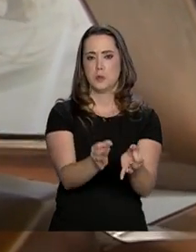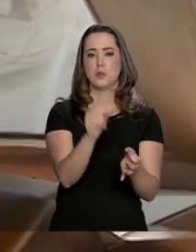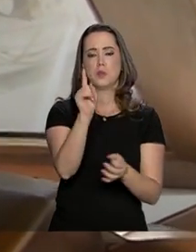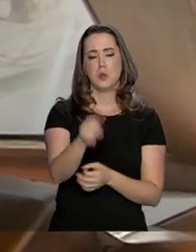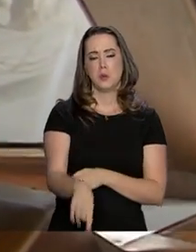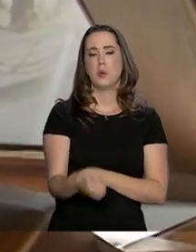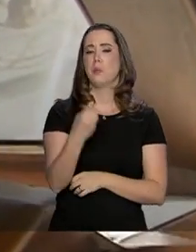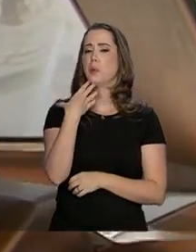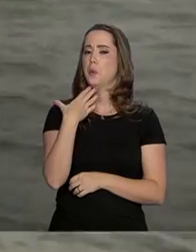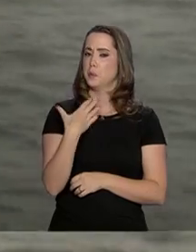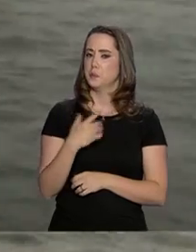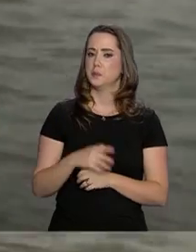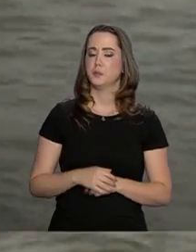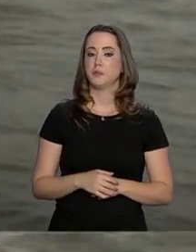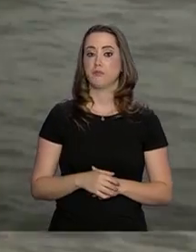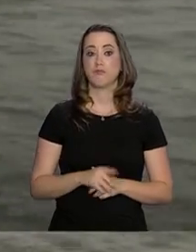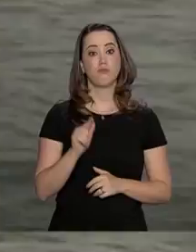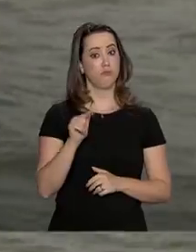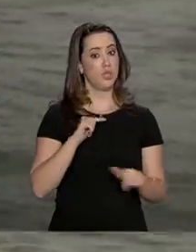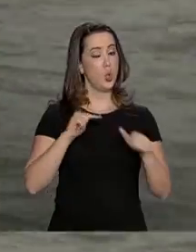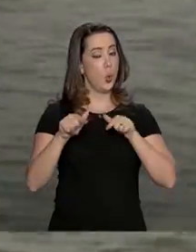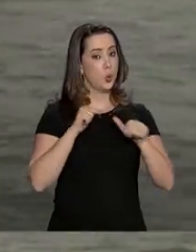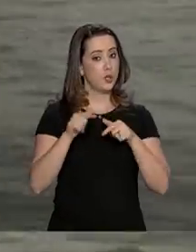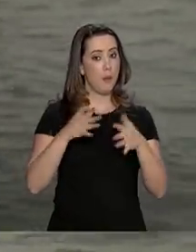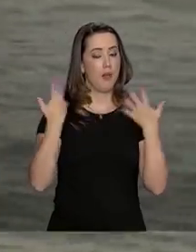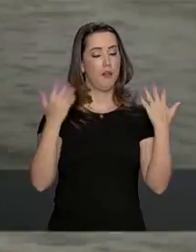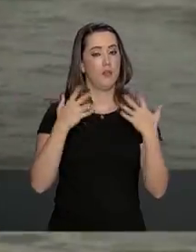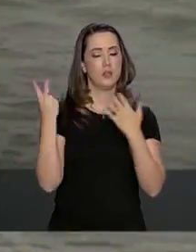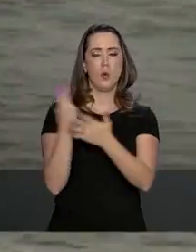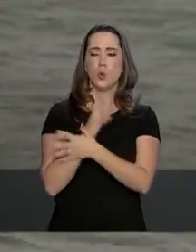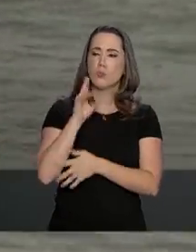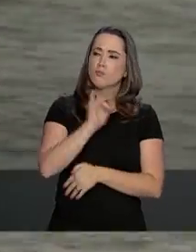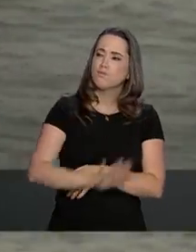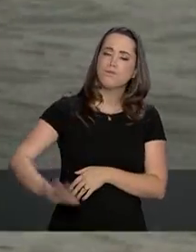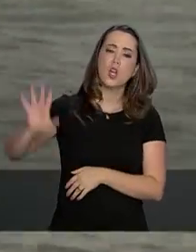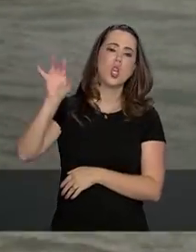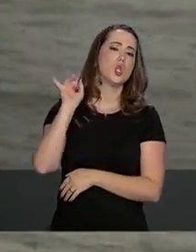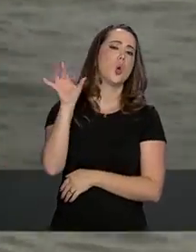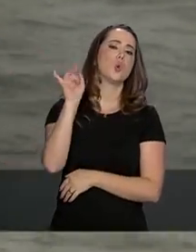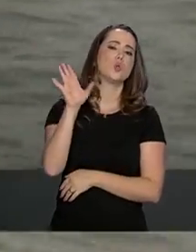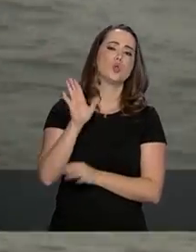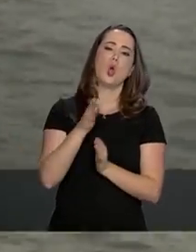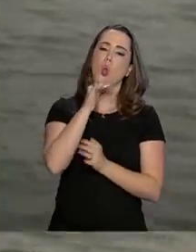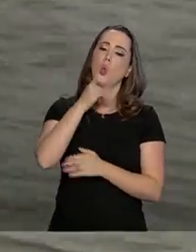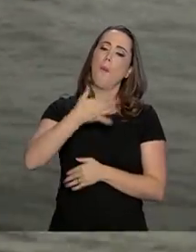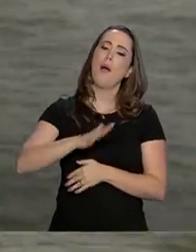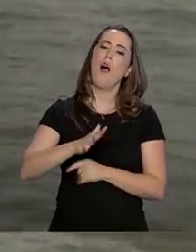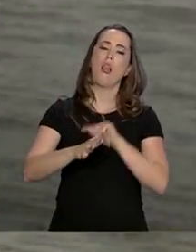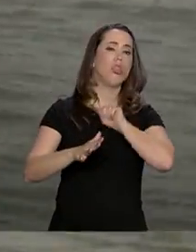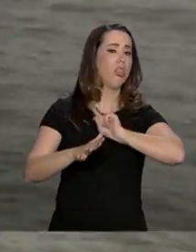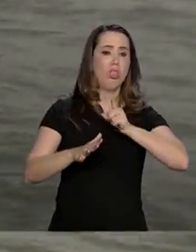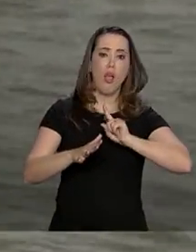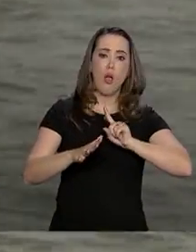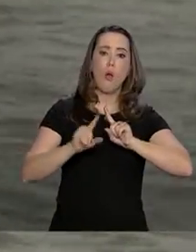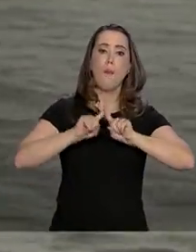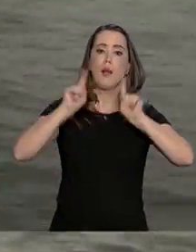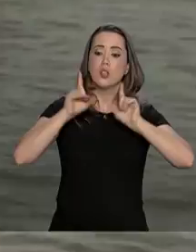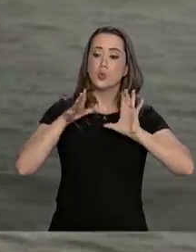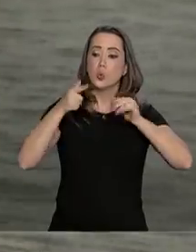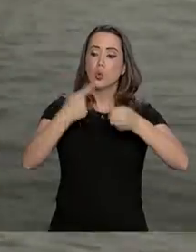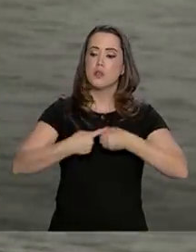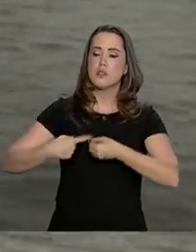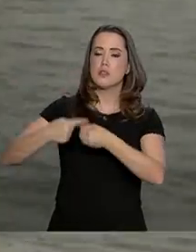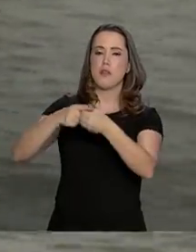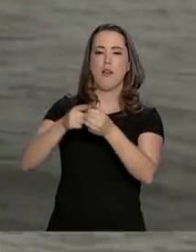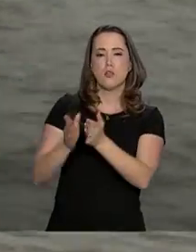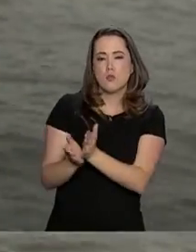muito válido. A operação verão acontece em todo o Brasil e não apenas na costa, mas também nos municípios que